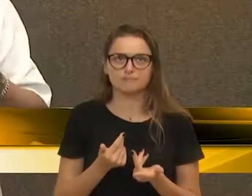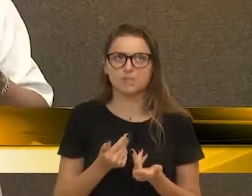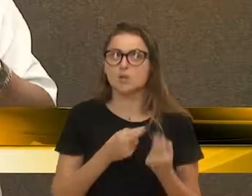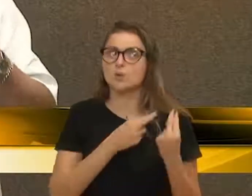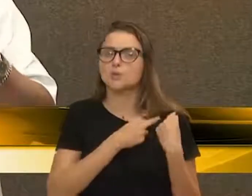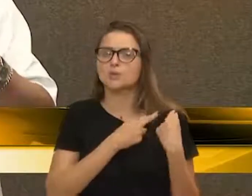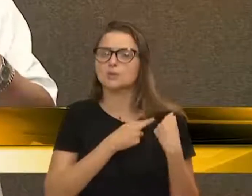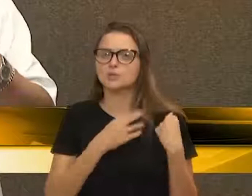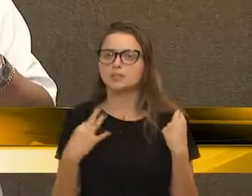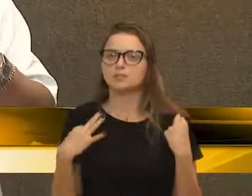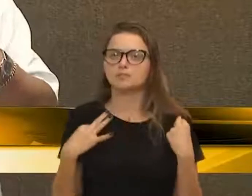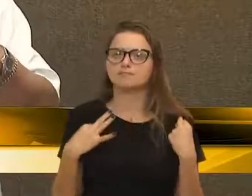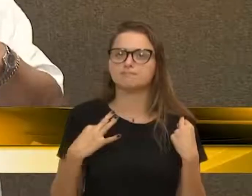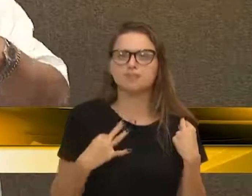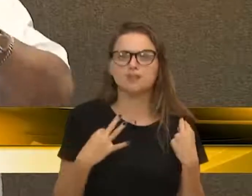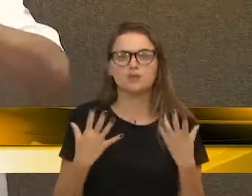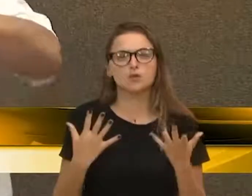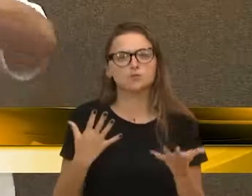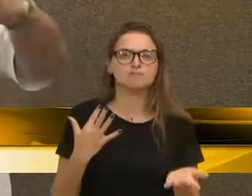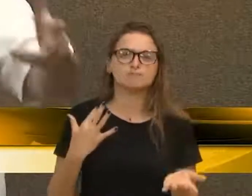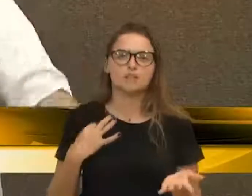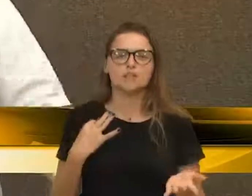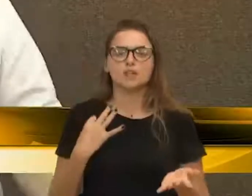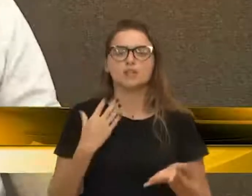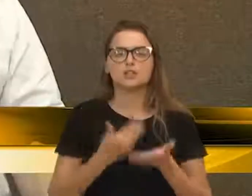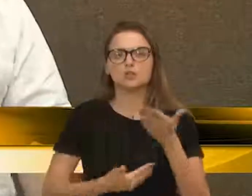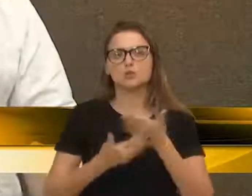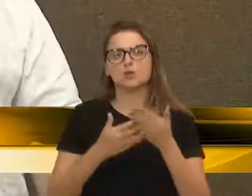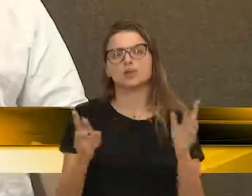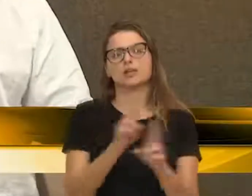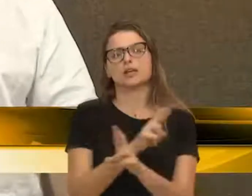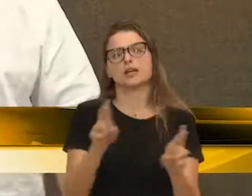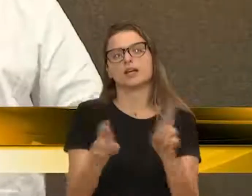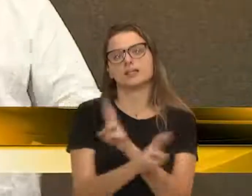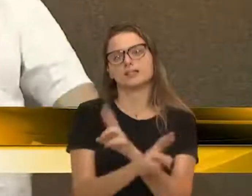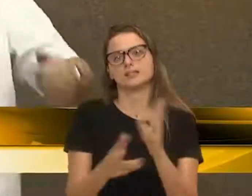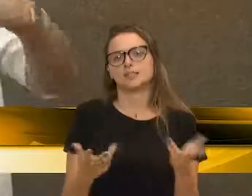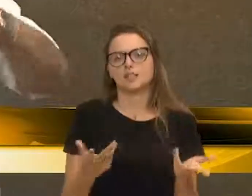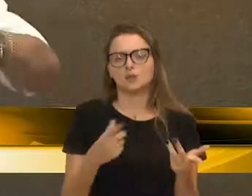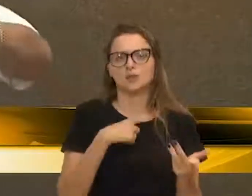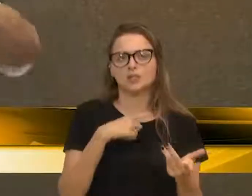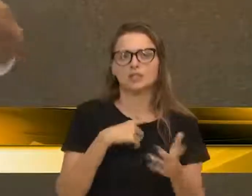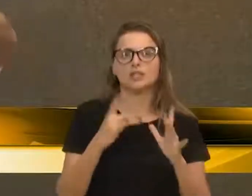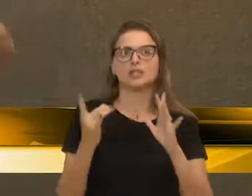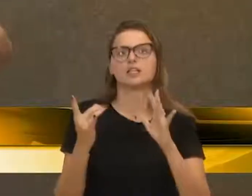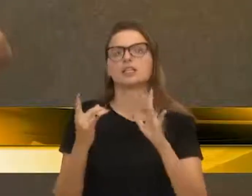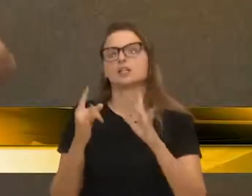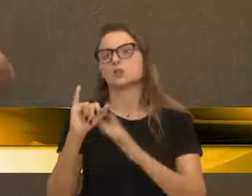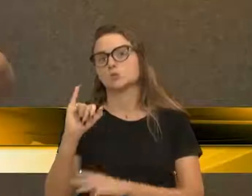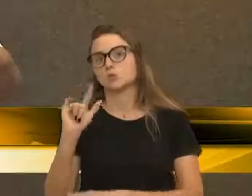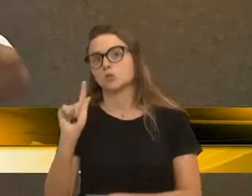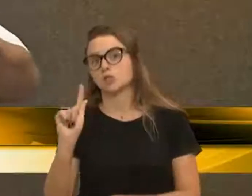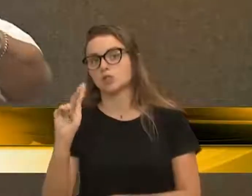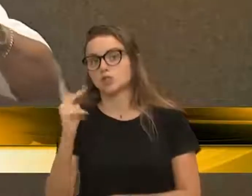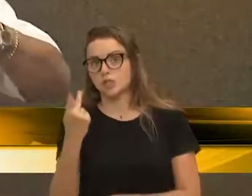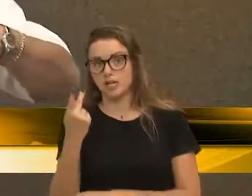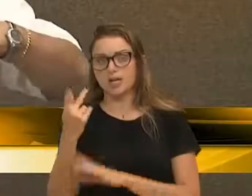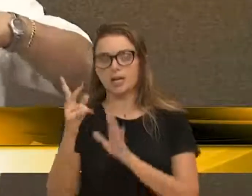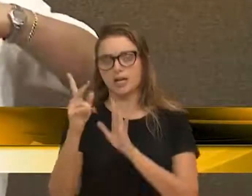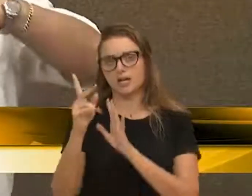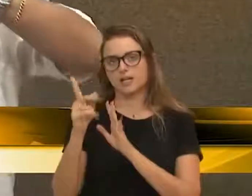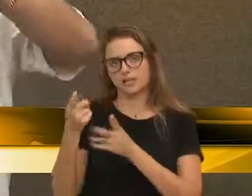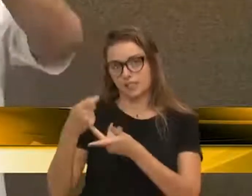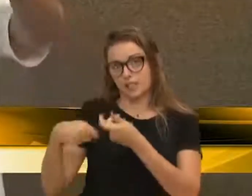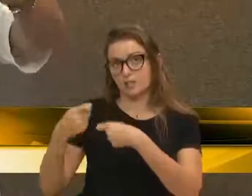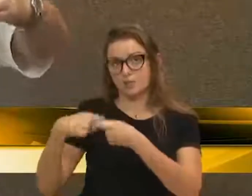solidário do ponto de vista de todas as relações trabalhistas do Instituto IGH, na medida em